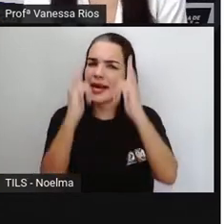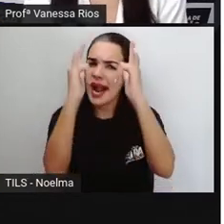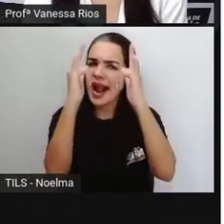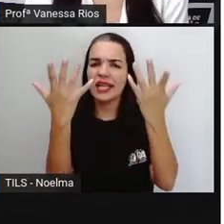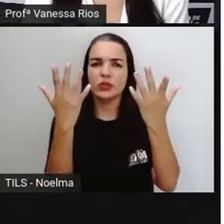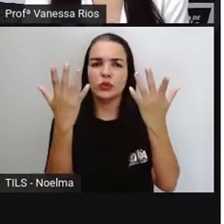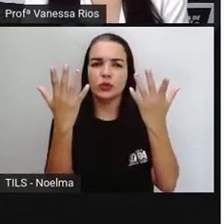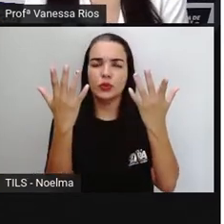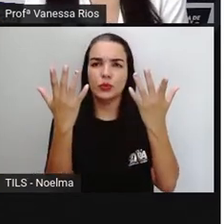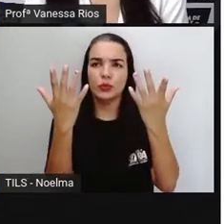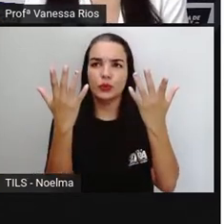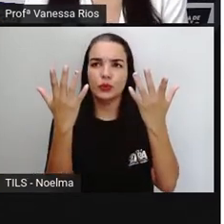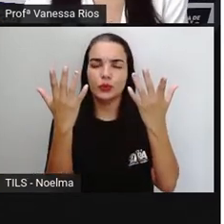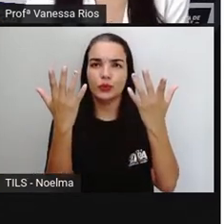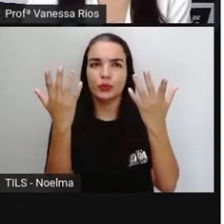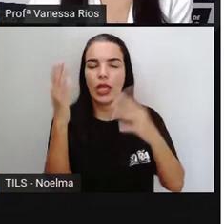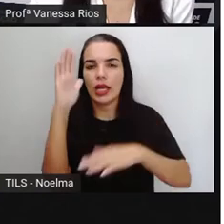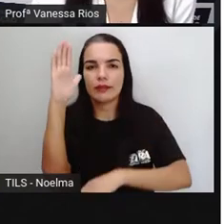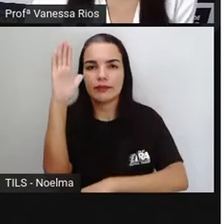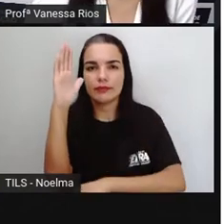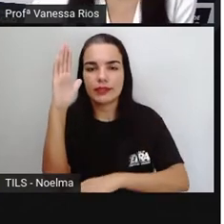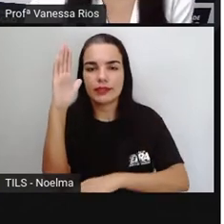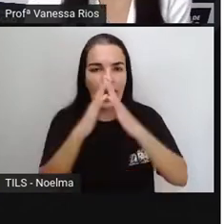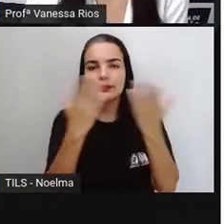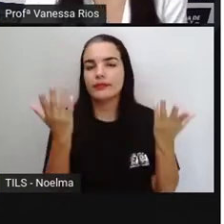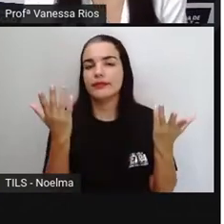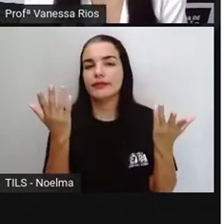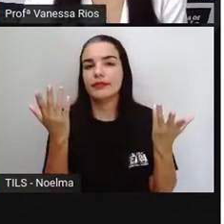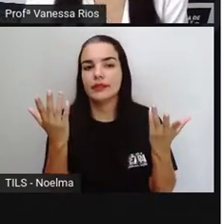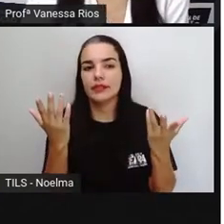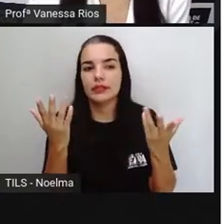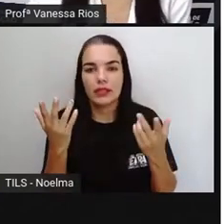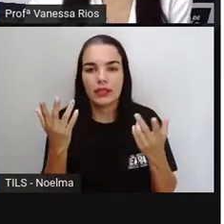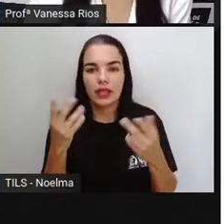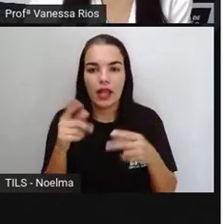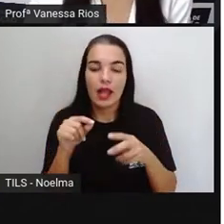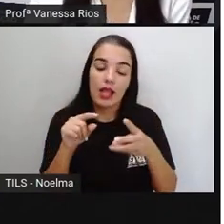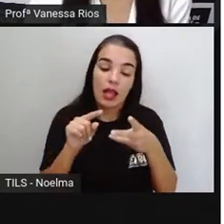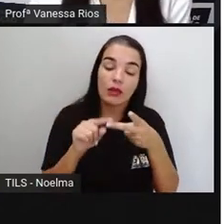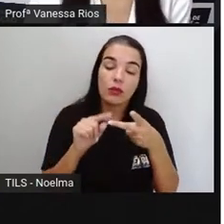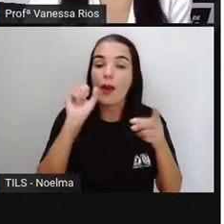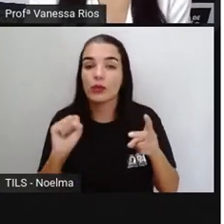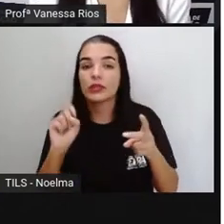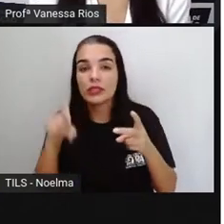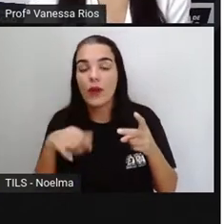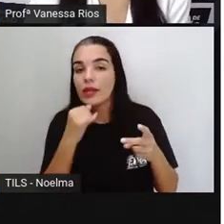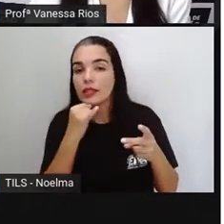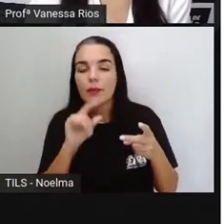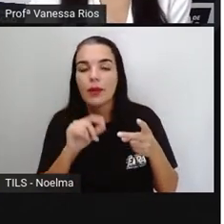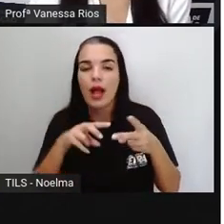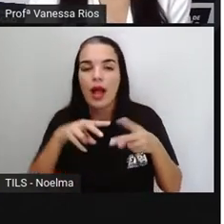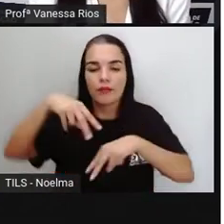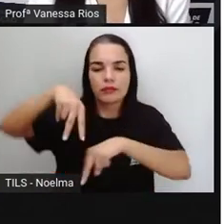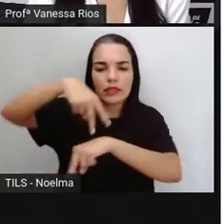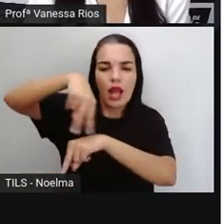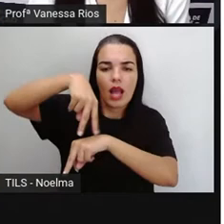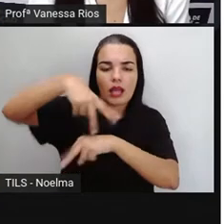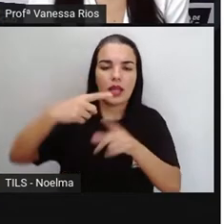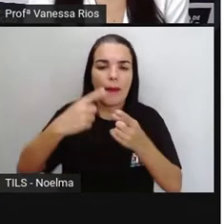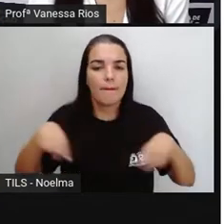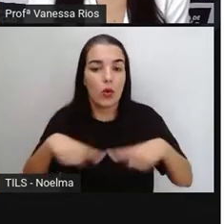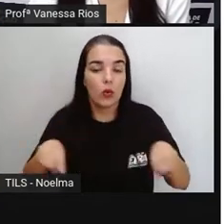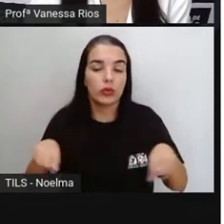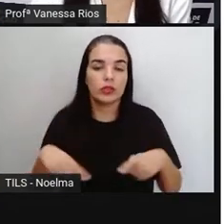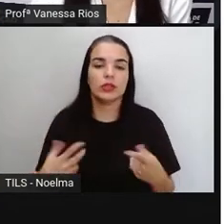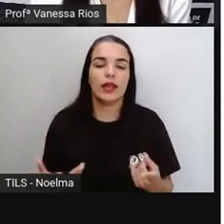não são aí de forma concreta. São manifestações, são danças, são músicas. Então, fazem parte dos patrimônios